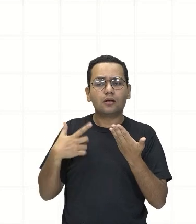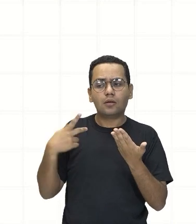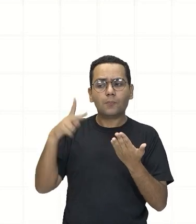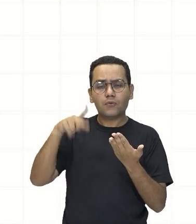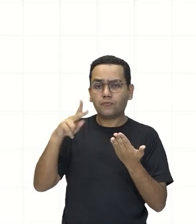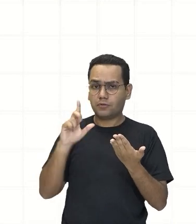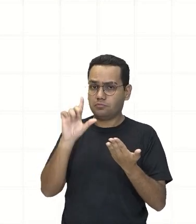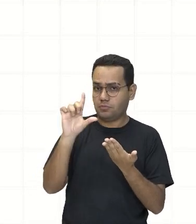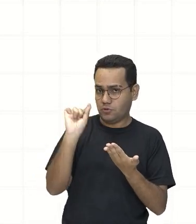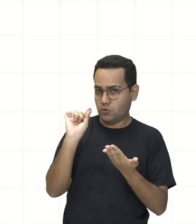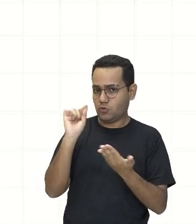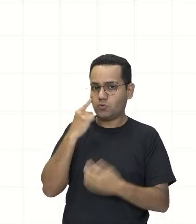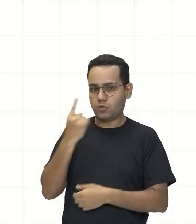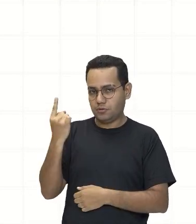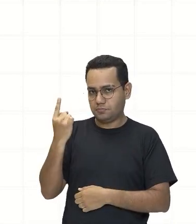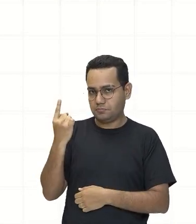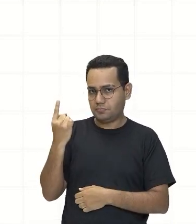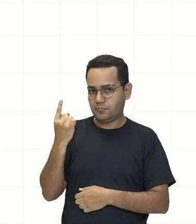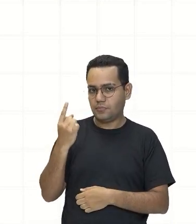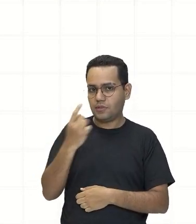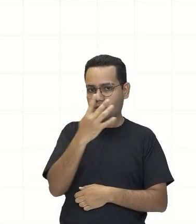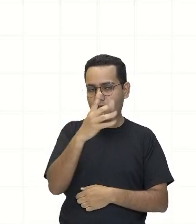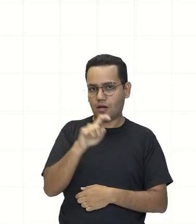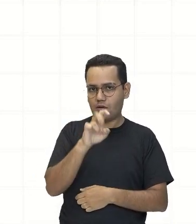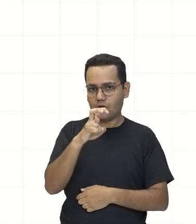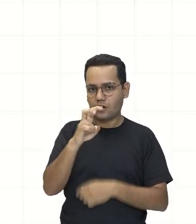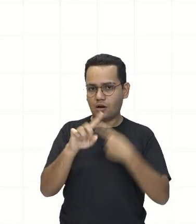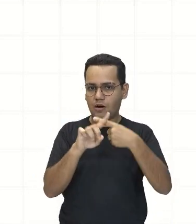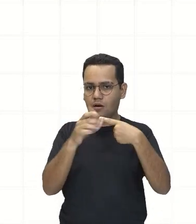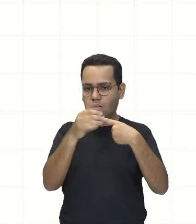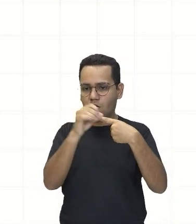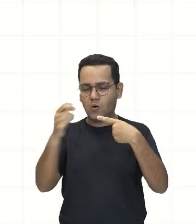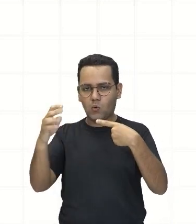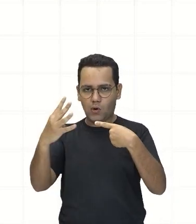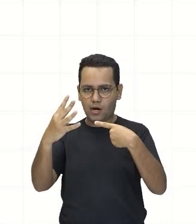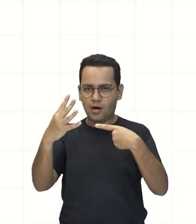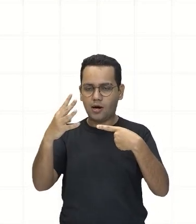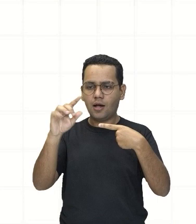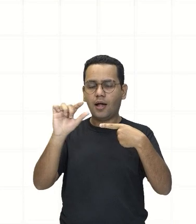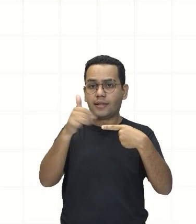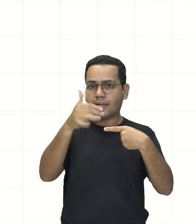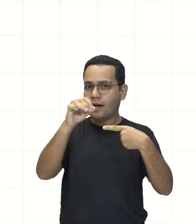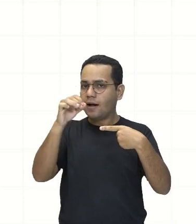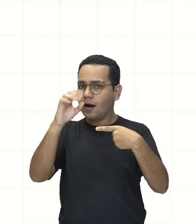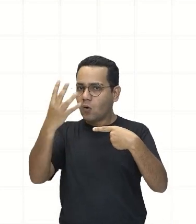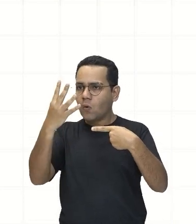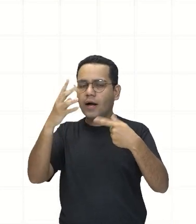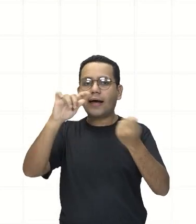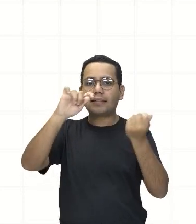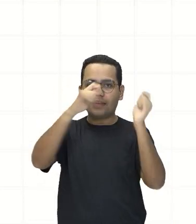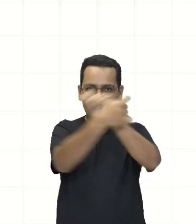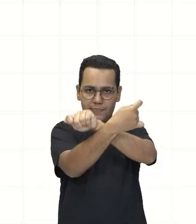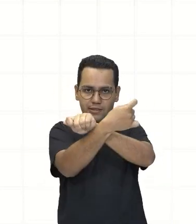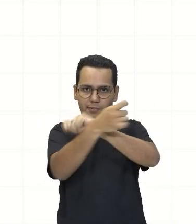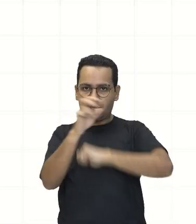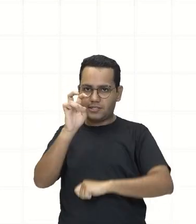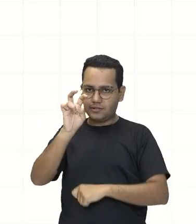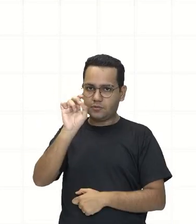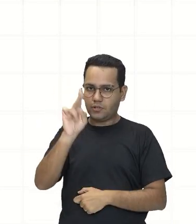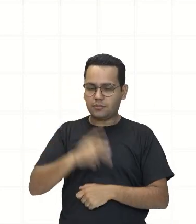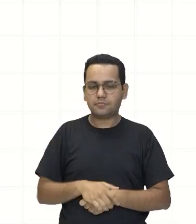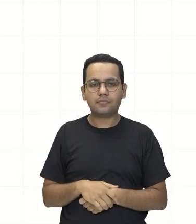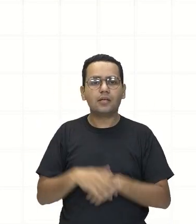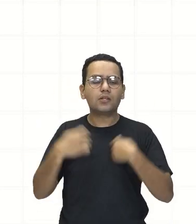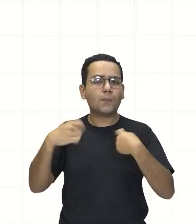elevado a 4 E levar para 10 elevado a 5 Ou seja Então eu vou andar uma casa para a